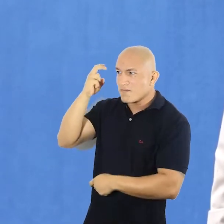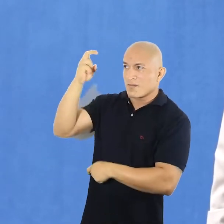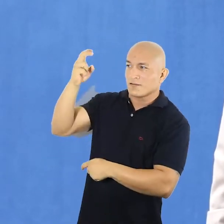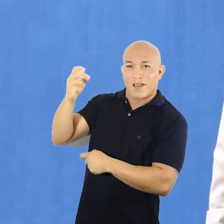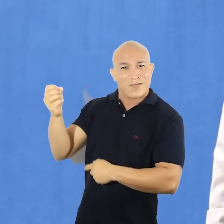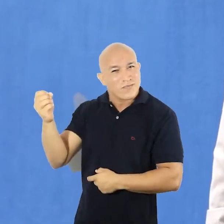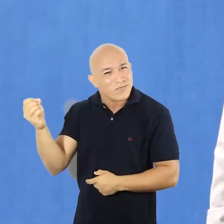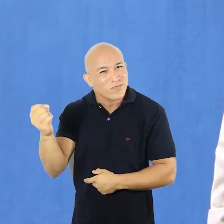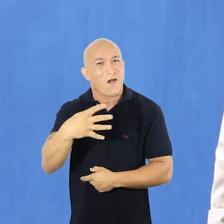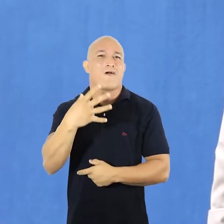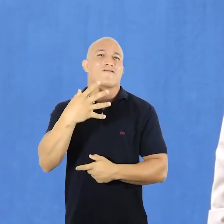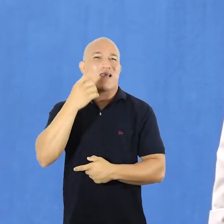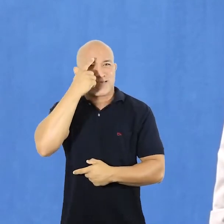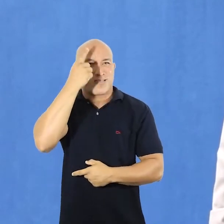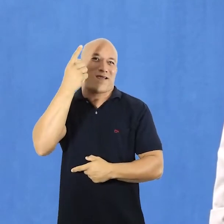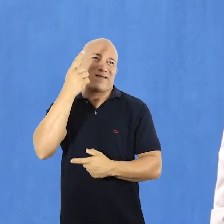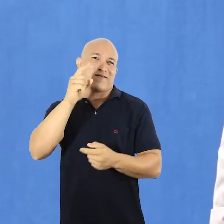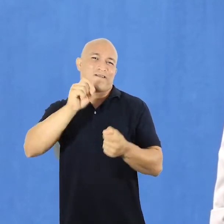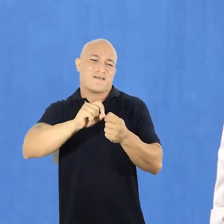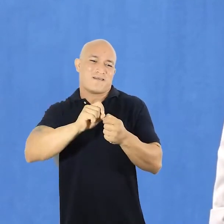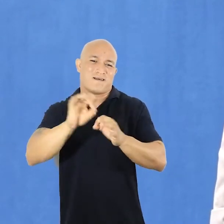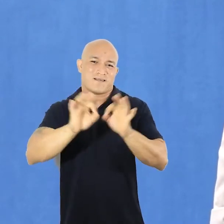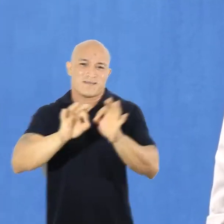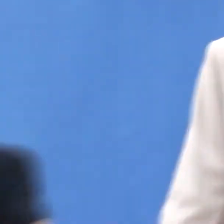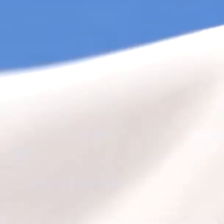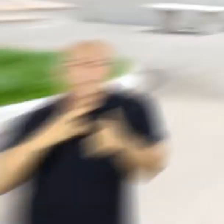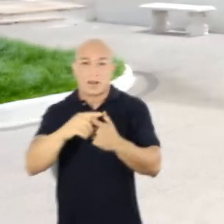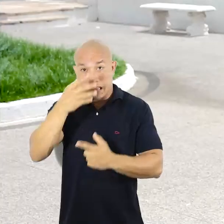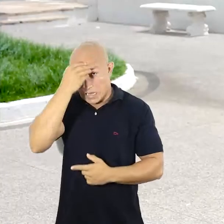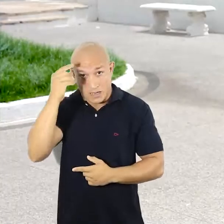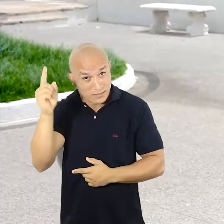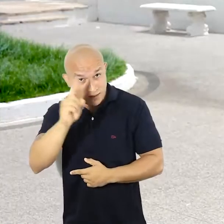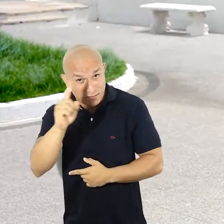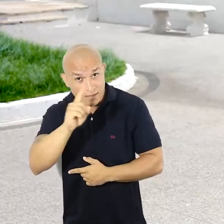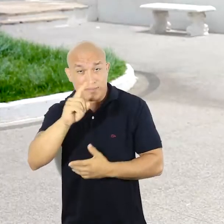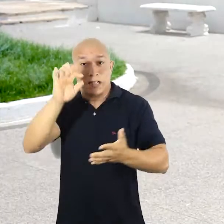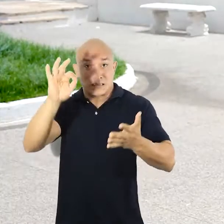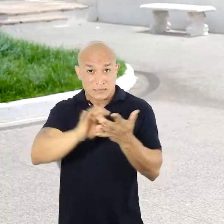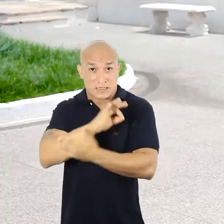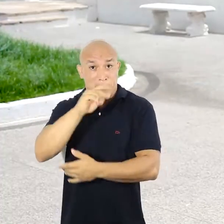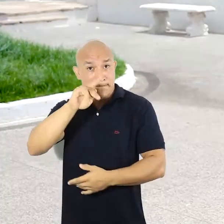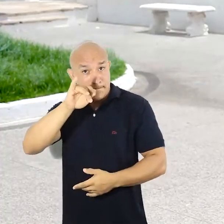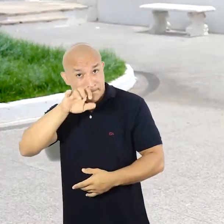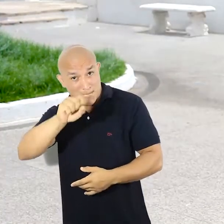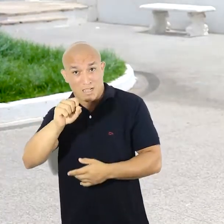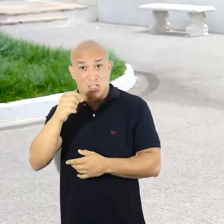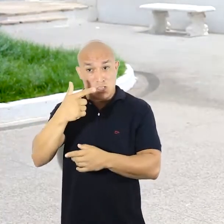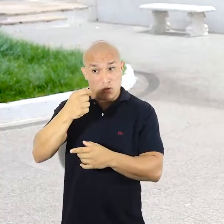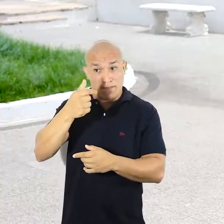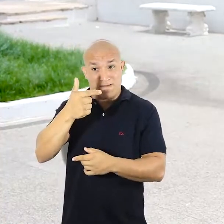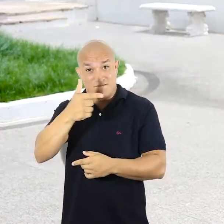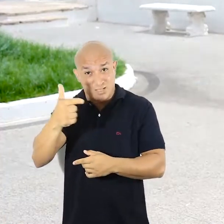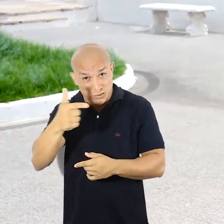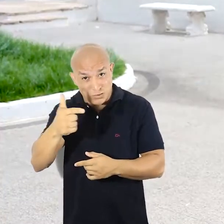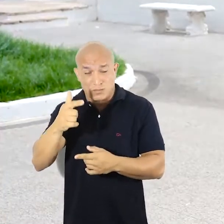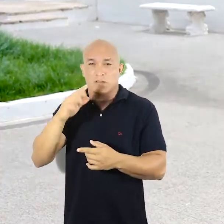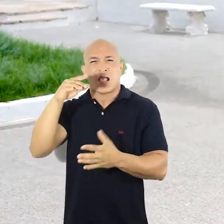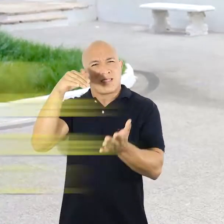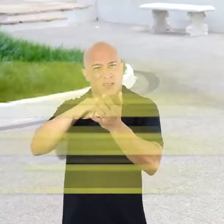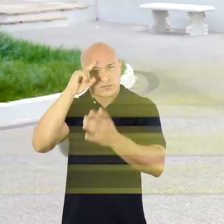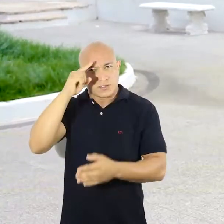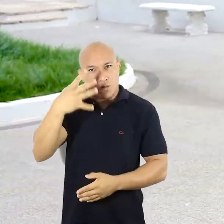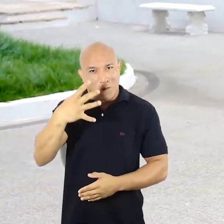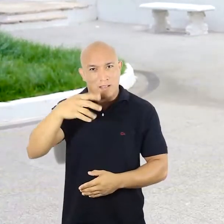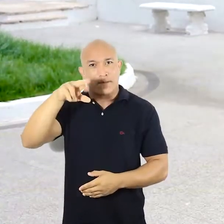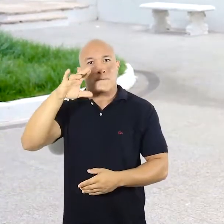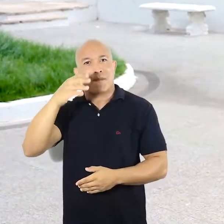inteligentes e inovadoras para solucionar problemas. Não se esqueçam, as inscrições para o Paz 2022 só vão até o dia